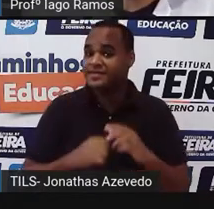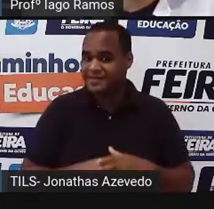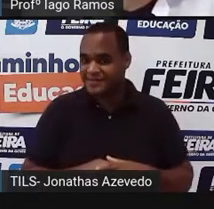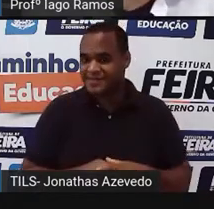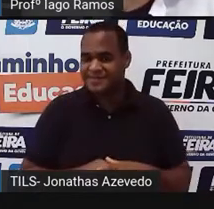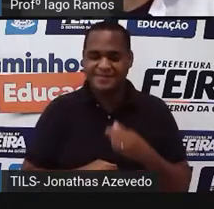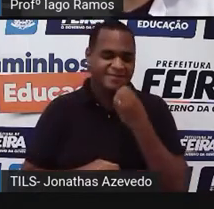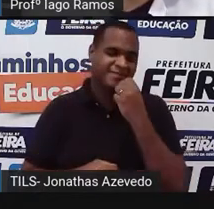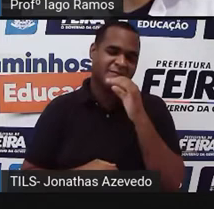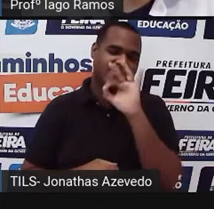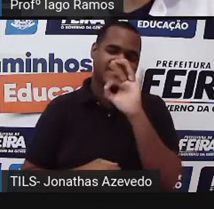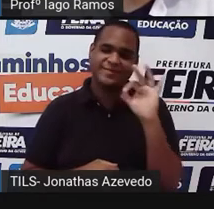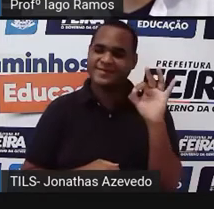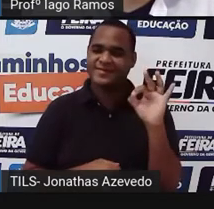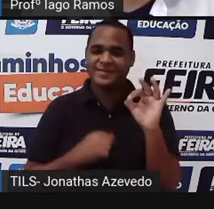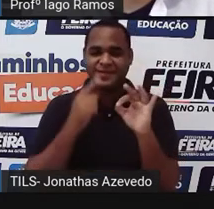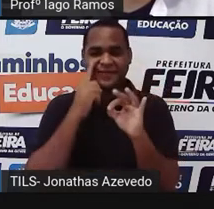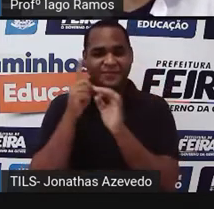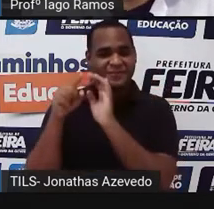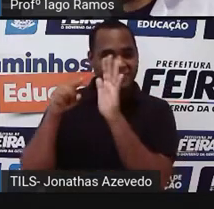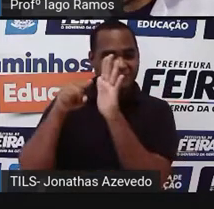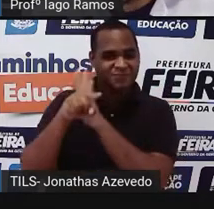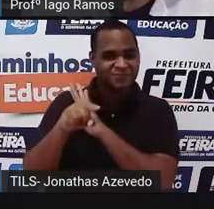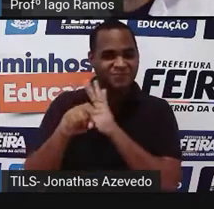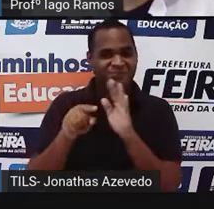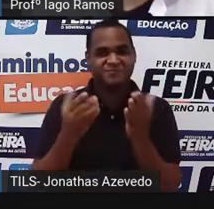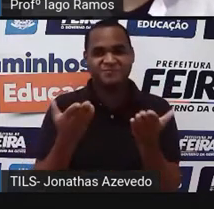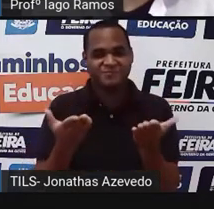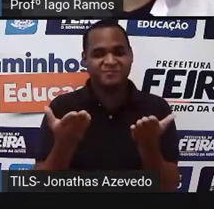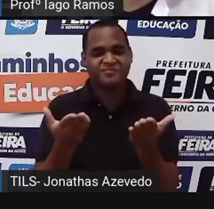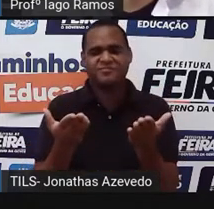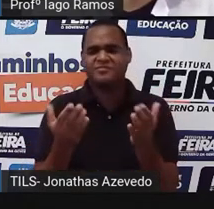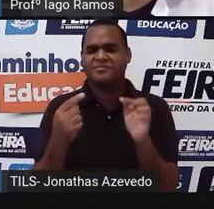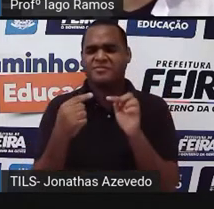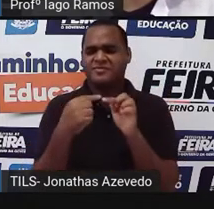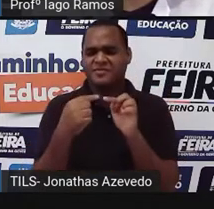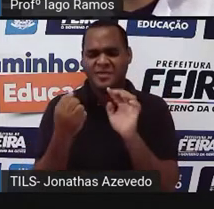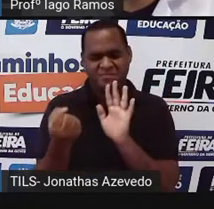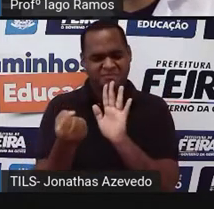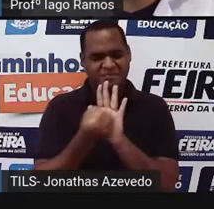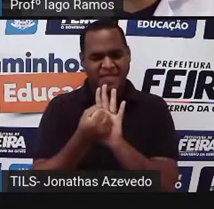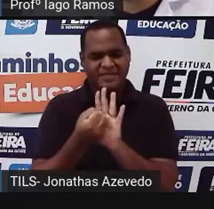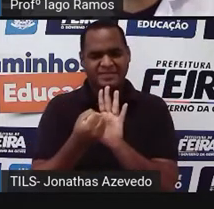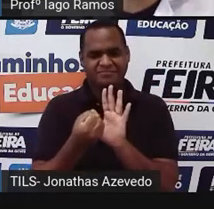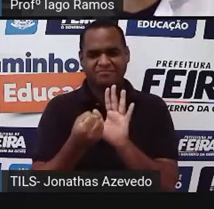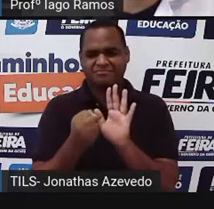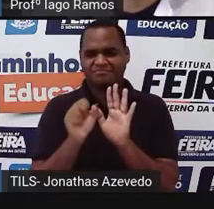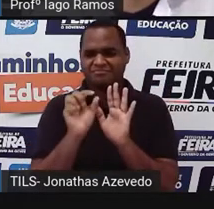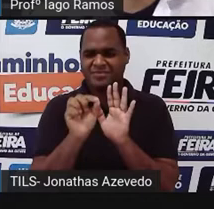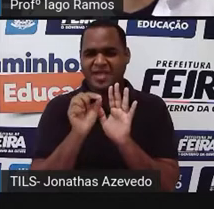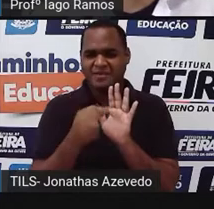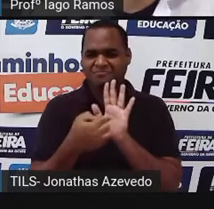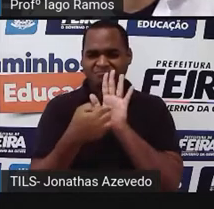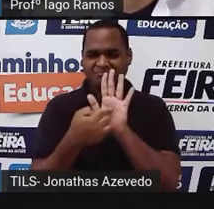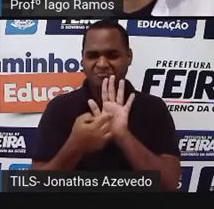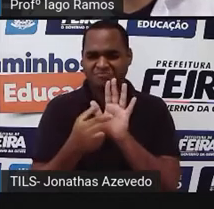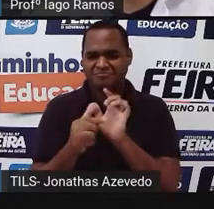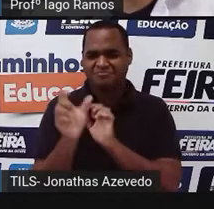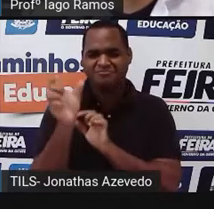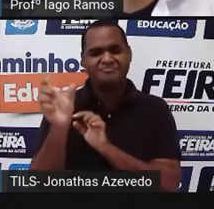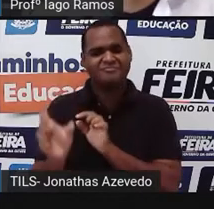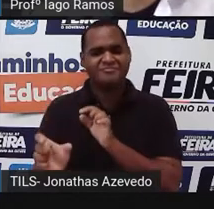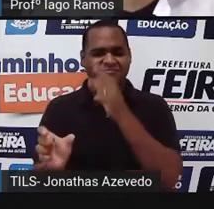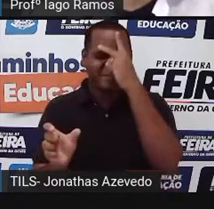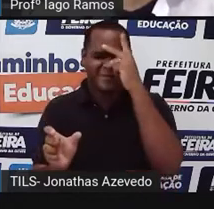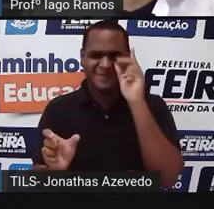Beleza! Deixa eu te fazer mais uma pergunta. O que é que tem a ver a logomarca que eu mostrei primeiro com